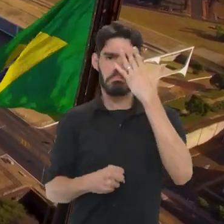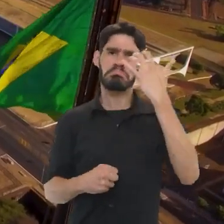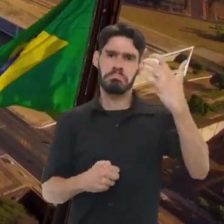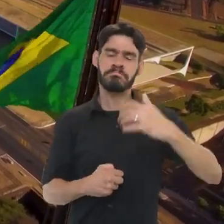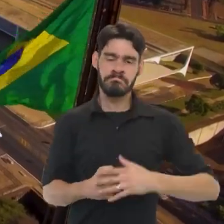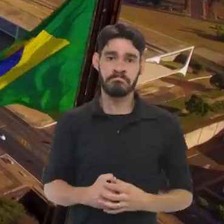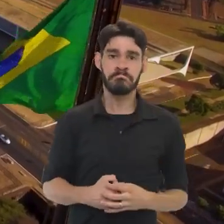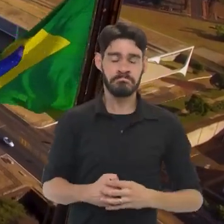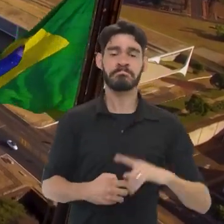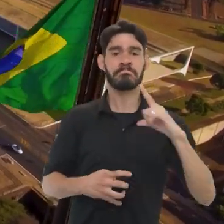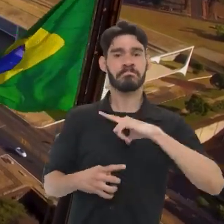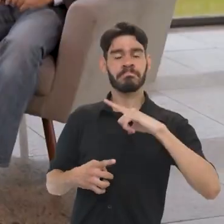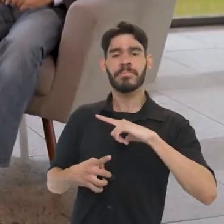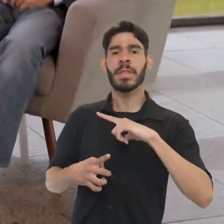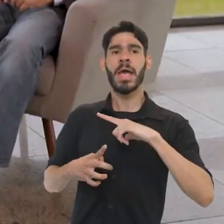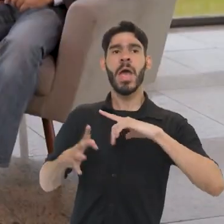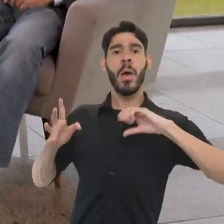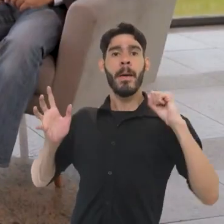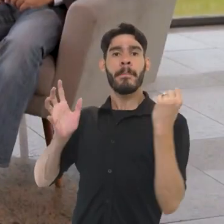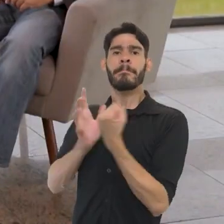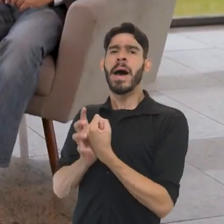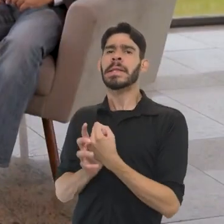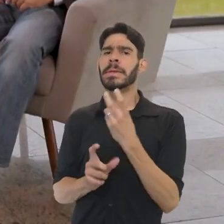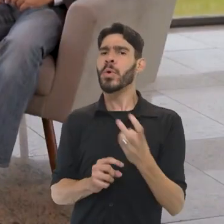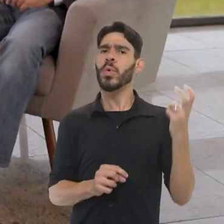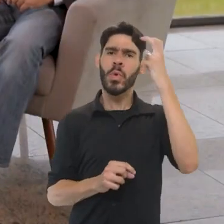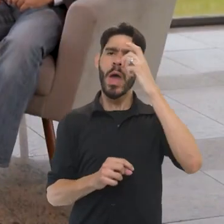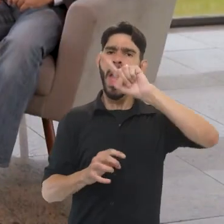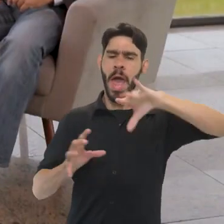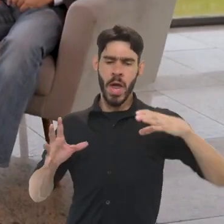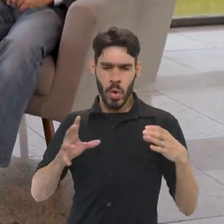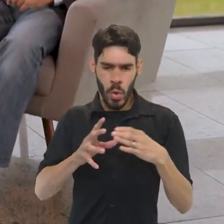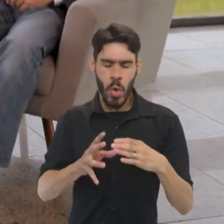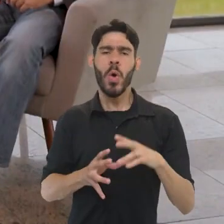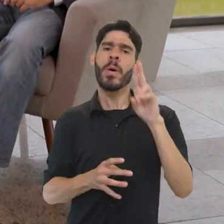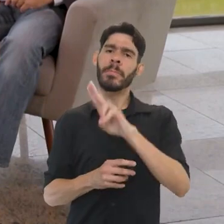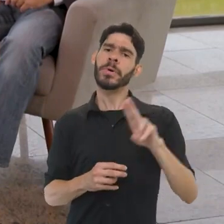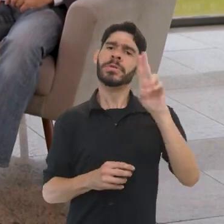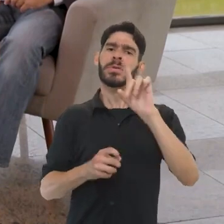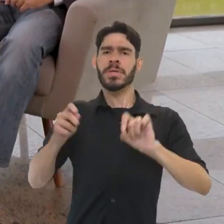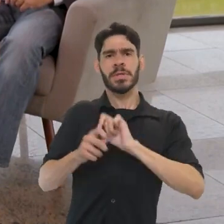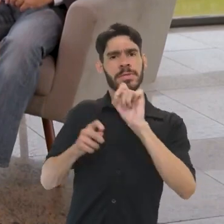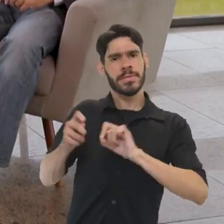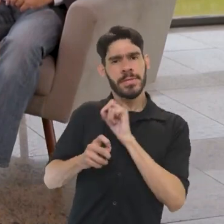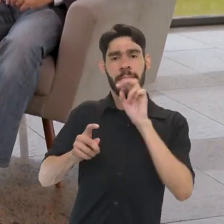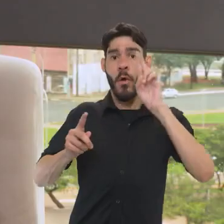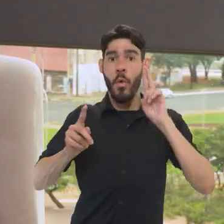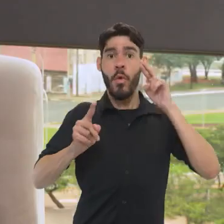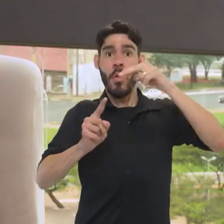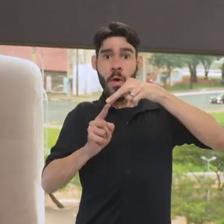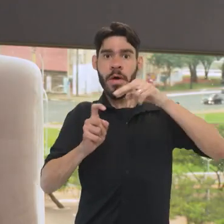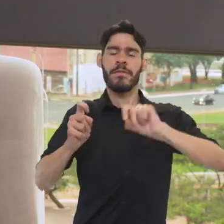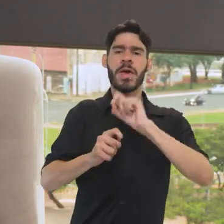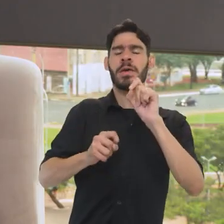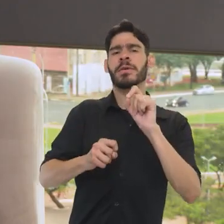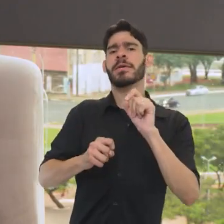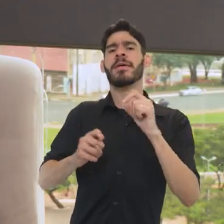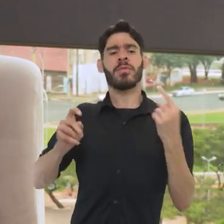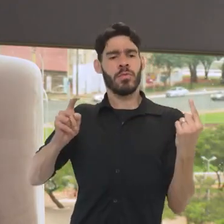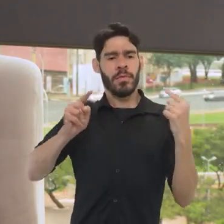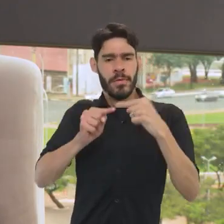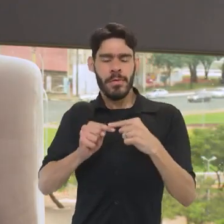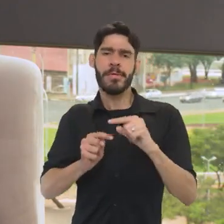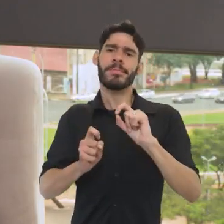nível internacional. E nós temos o patrimônio imaterial. Essa é uma categoria que nós utilizamos para fazer referência